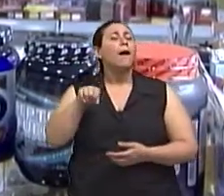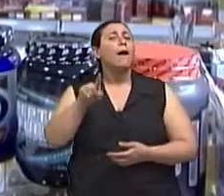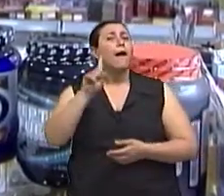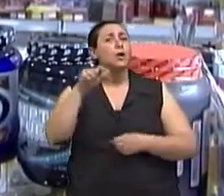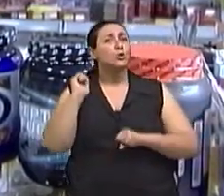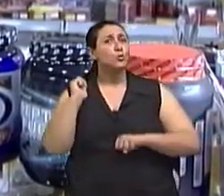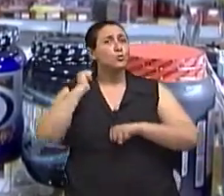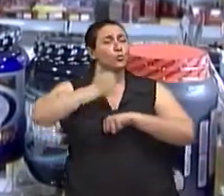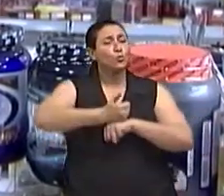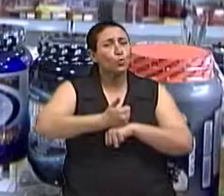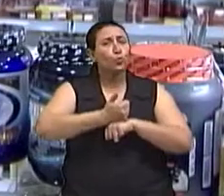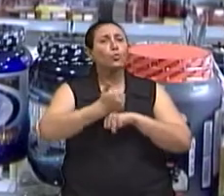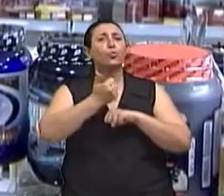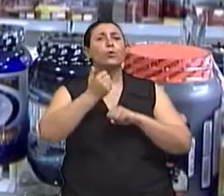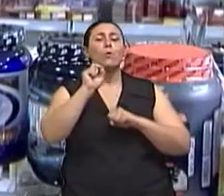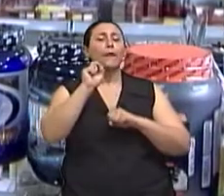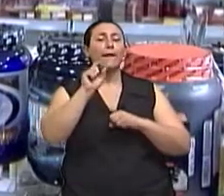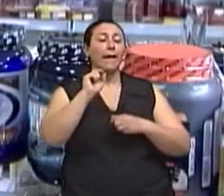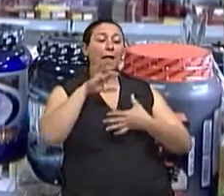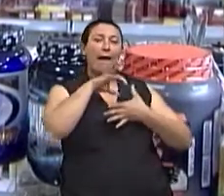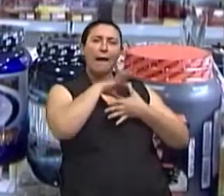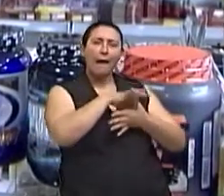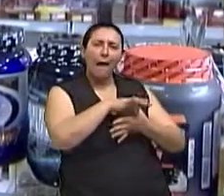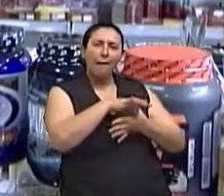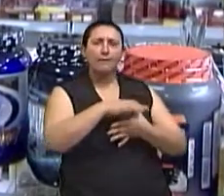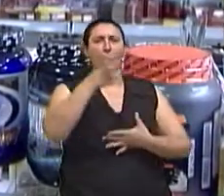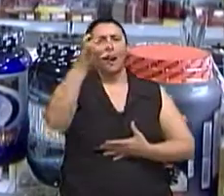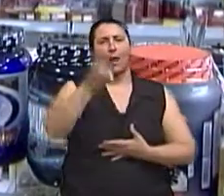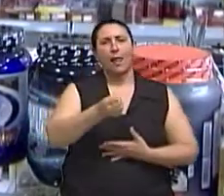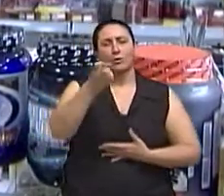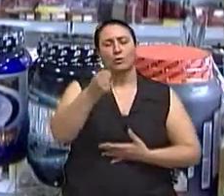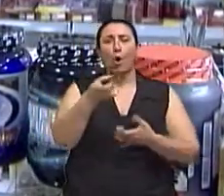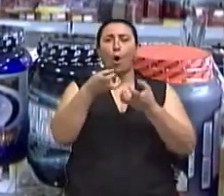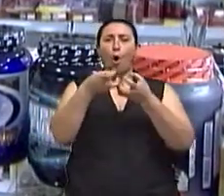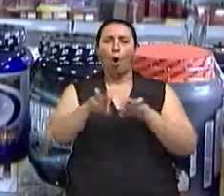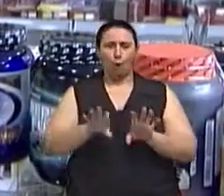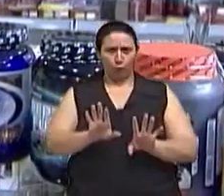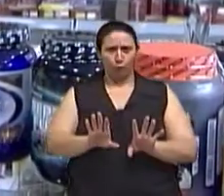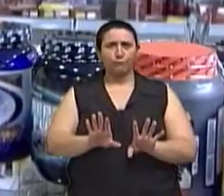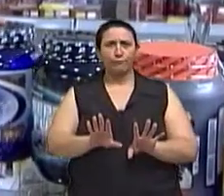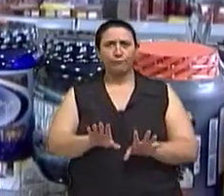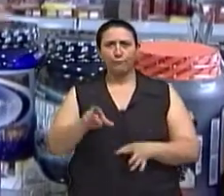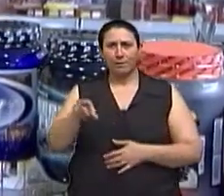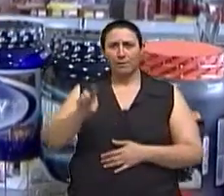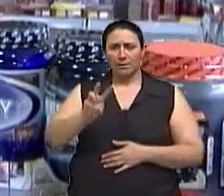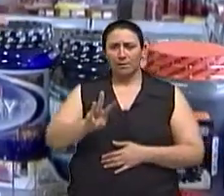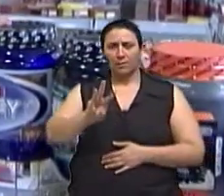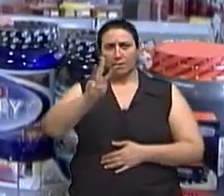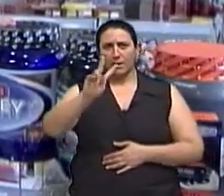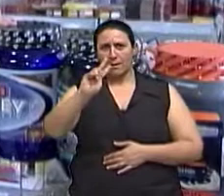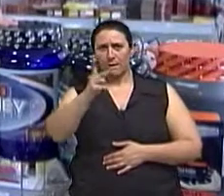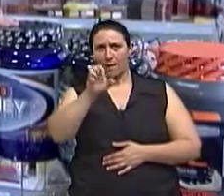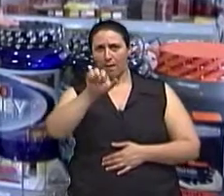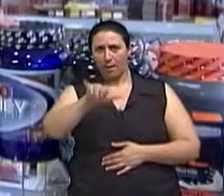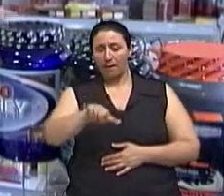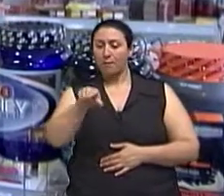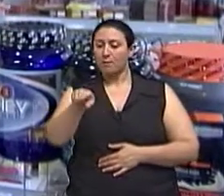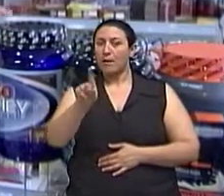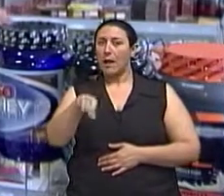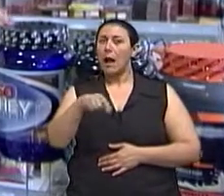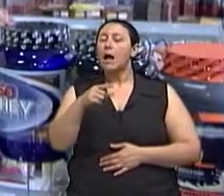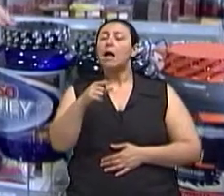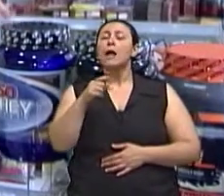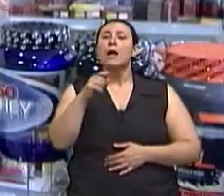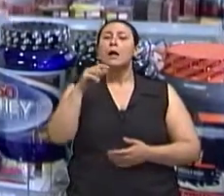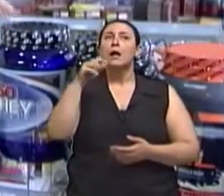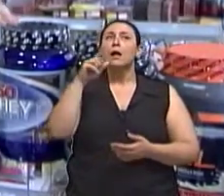proteína da carne, do leite e dos ovos. Então, nós temos o whey, esse aqui é o isolado, ele é